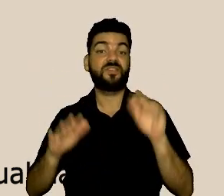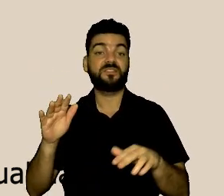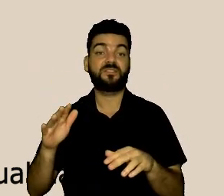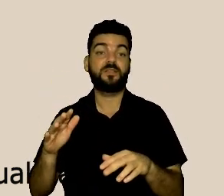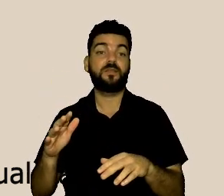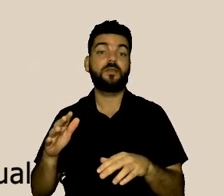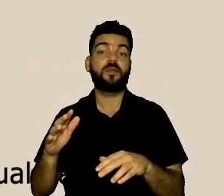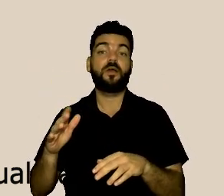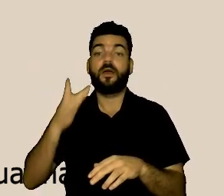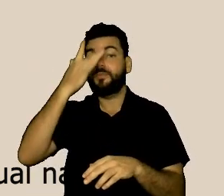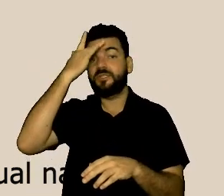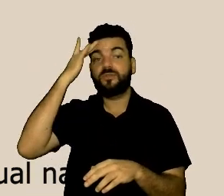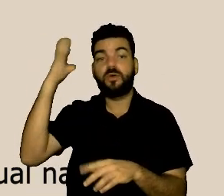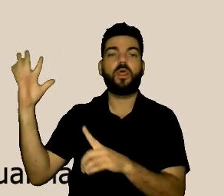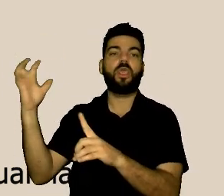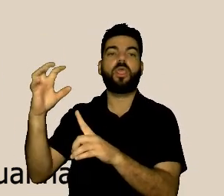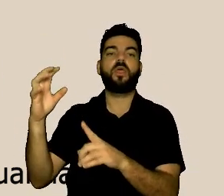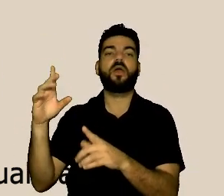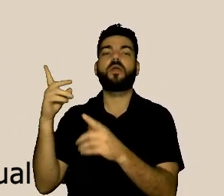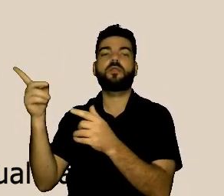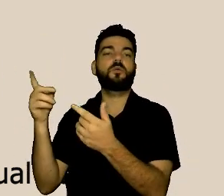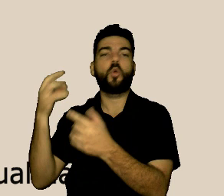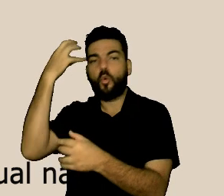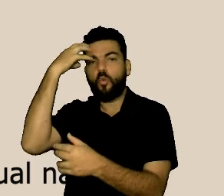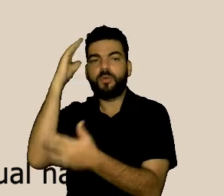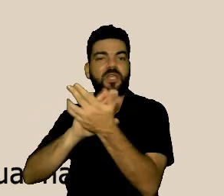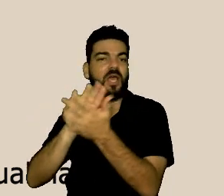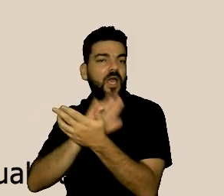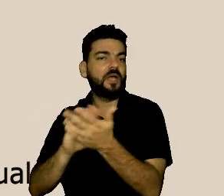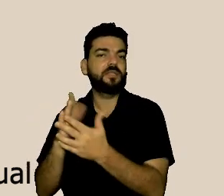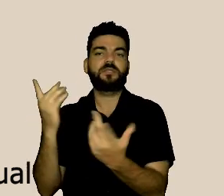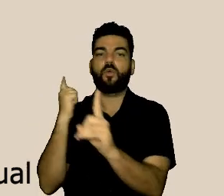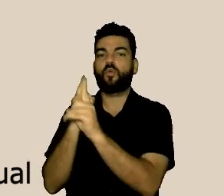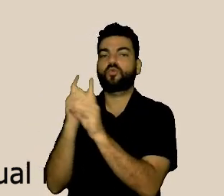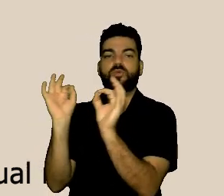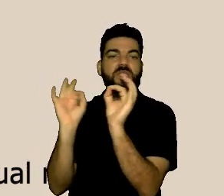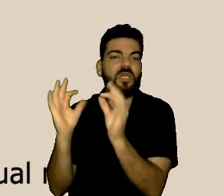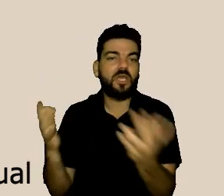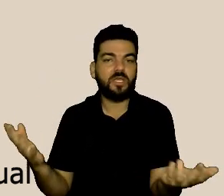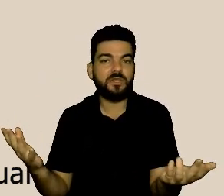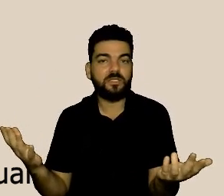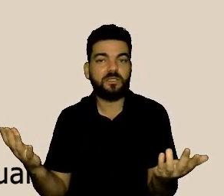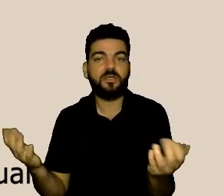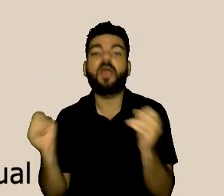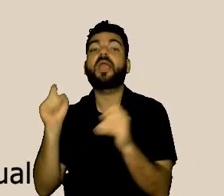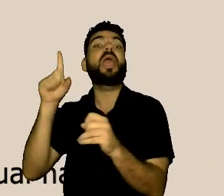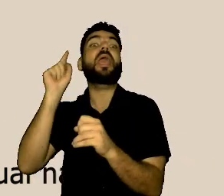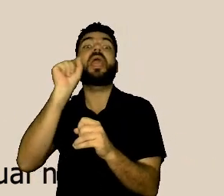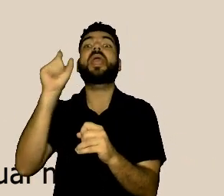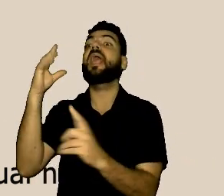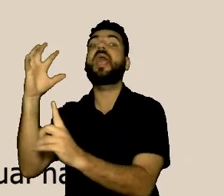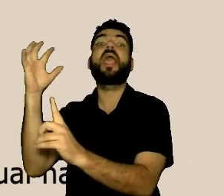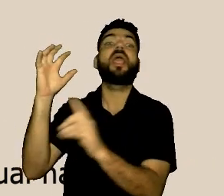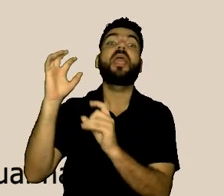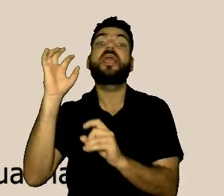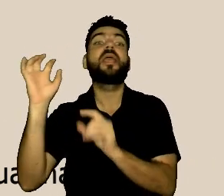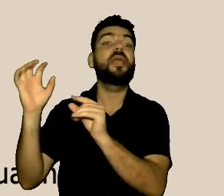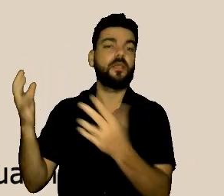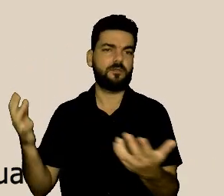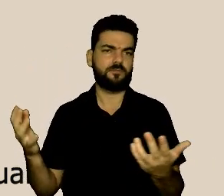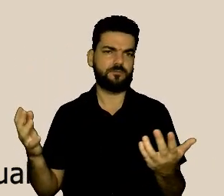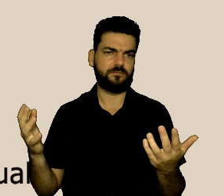que aí já está dentro da Procuradoria Geral do Município, que a corregidora instruiu e mandou para